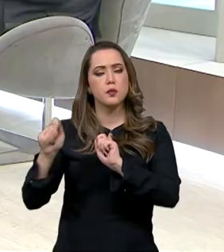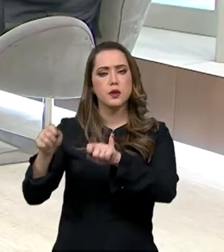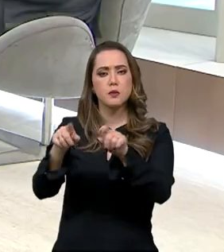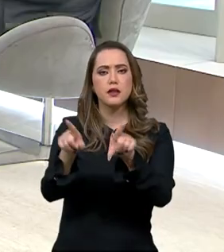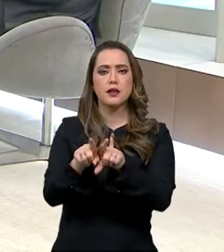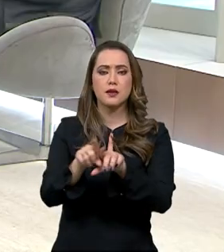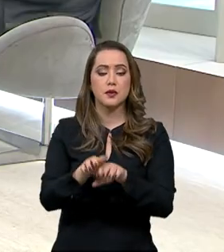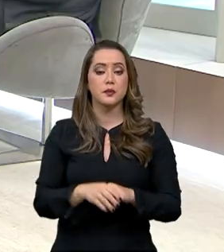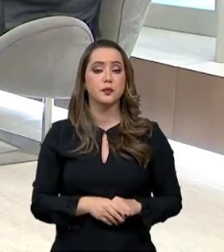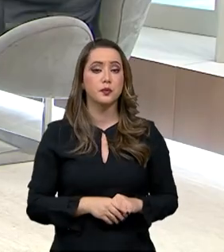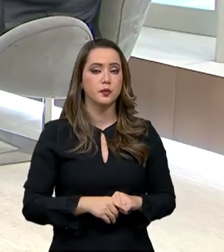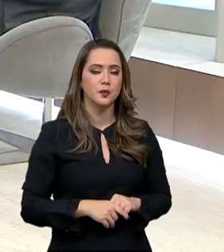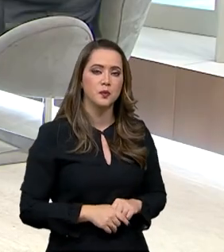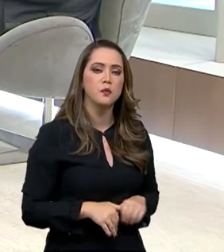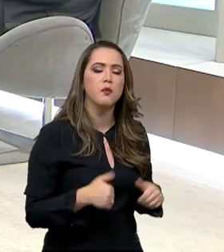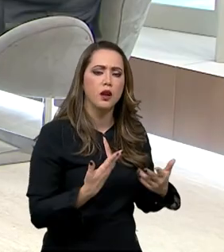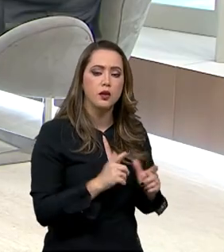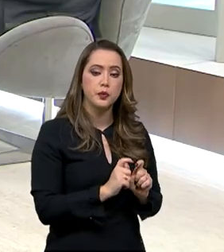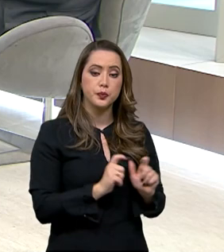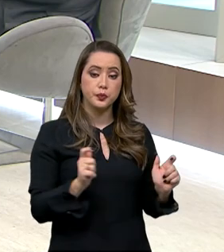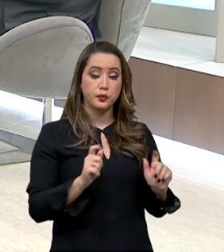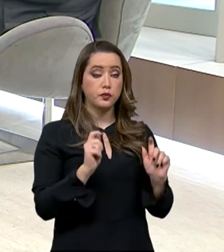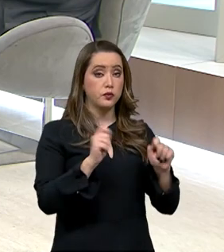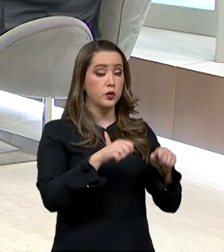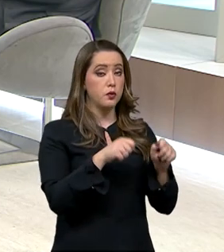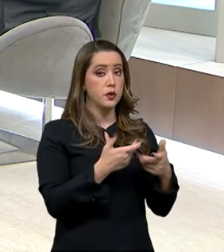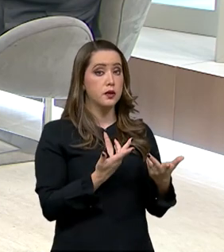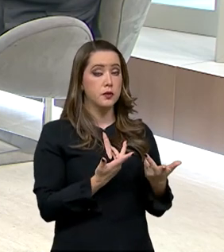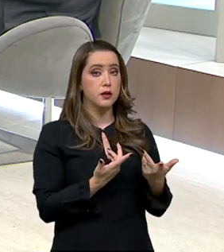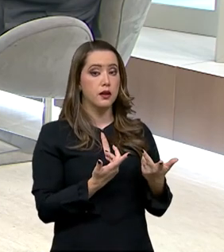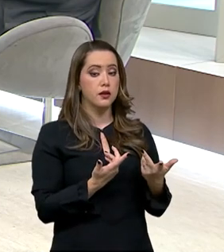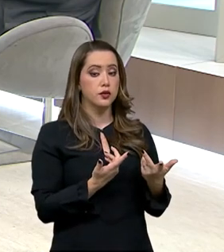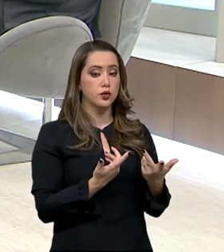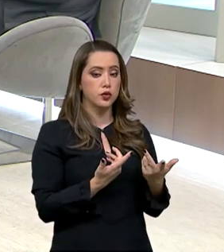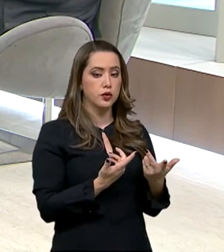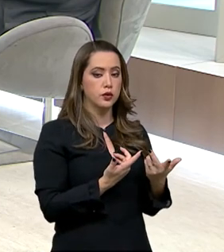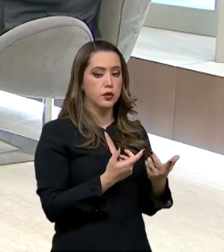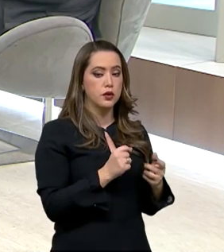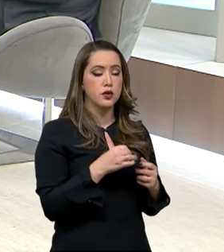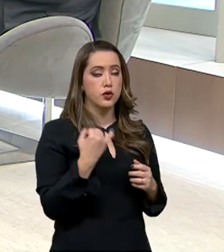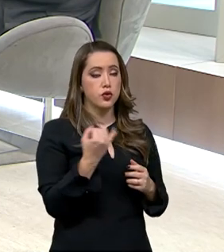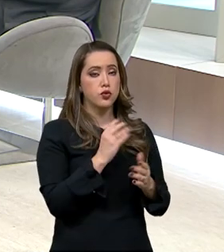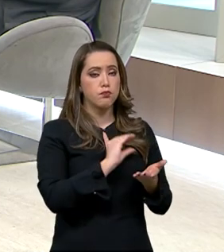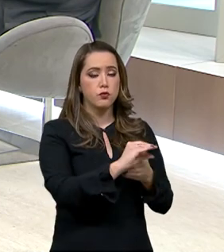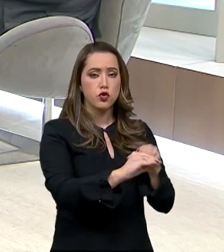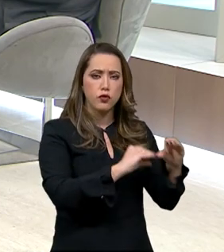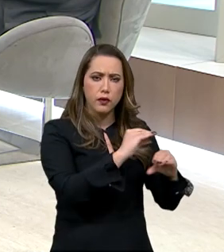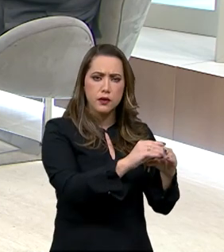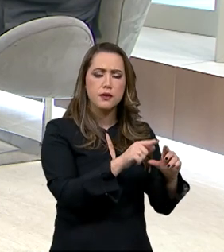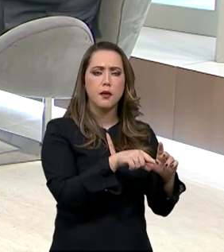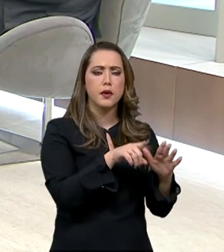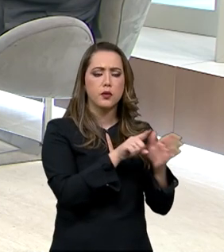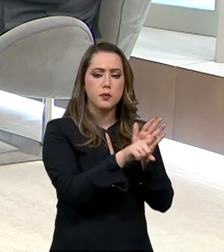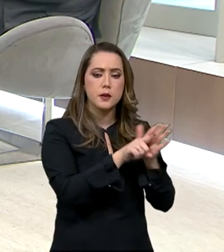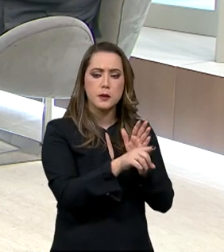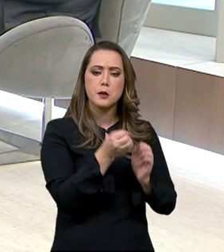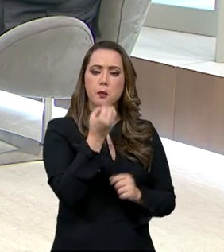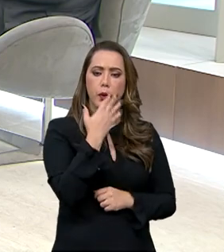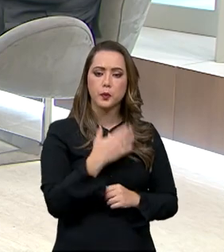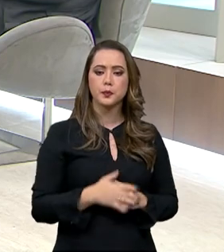Então, expandir a base de financiamento para as pesquisas. Muito bom. Falando agora da